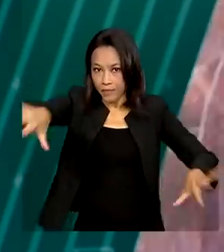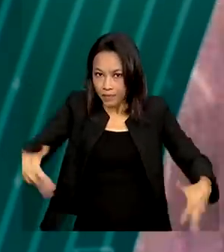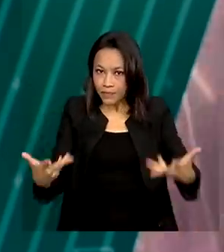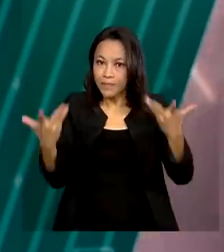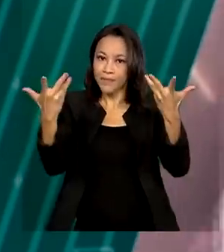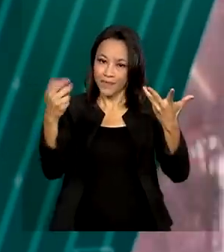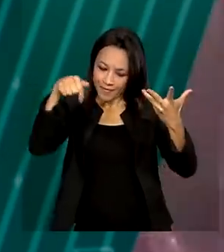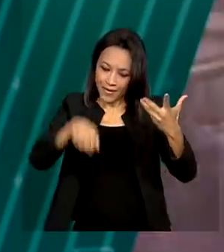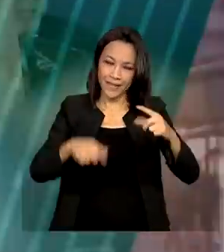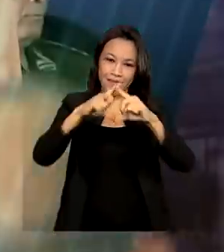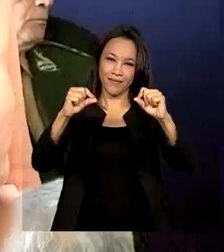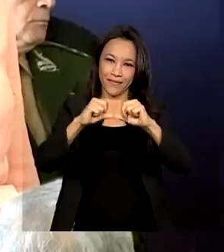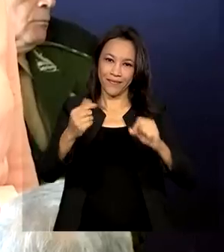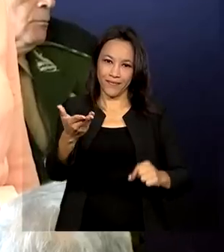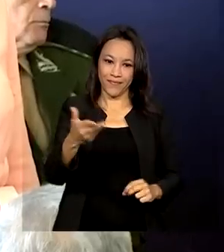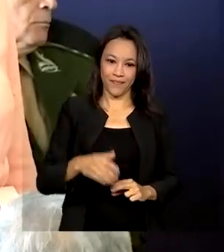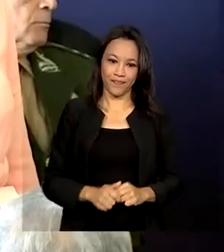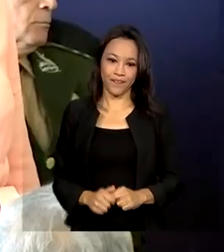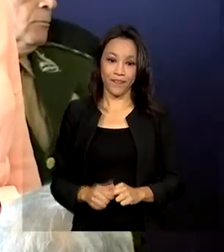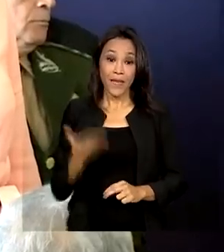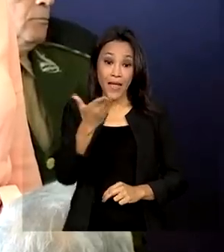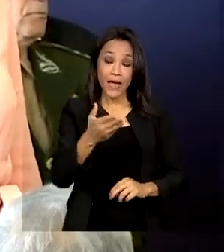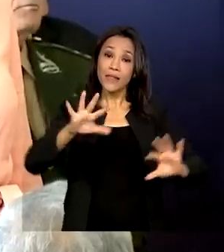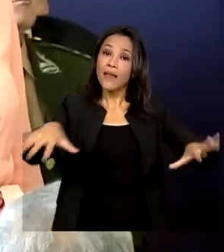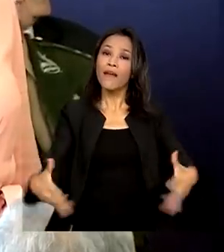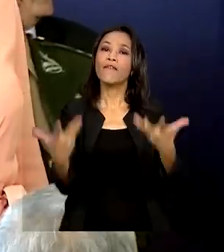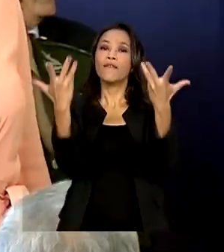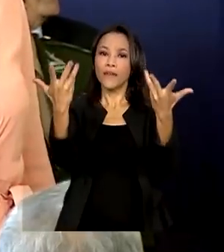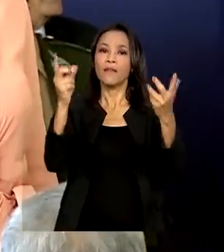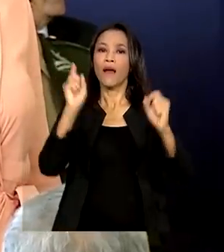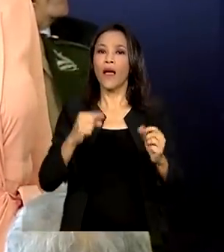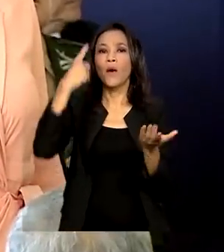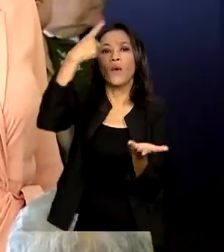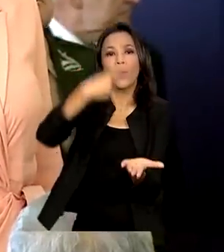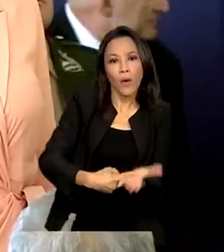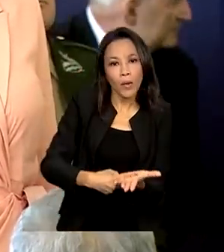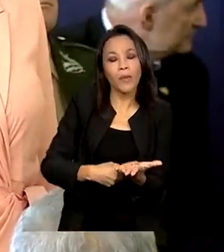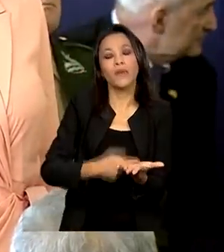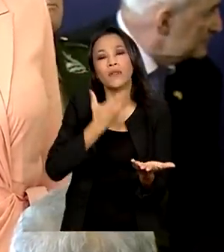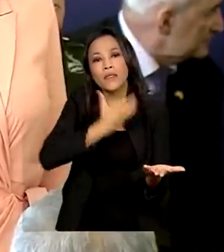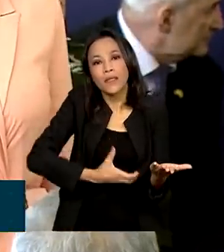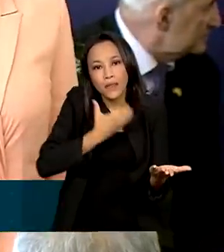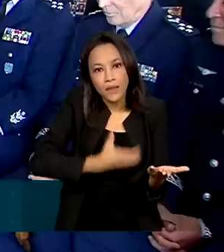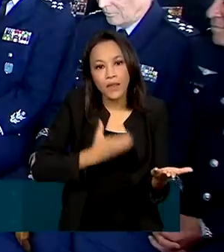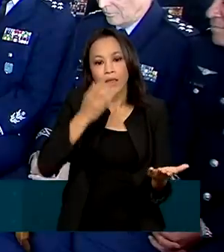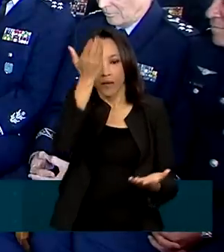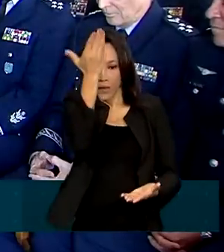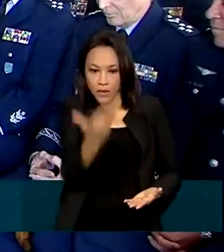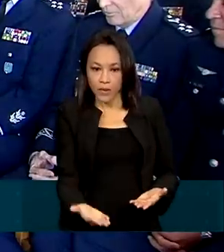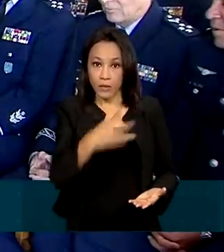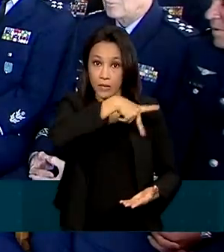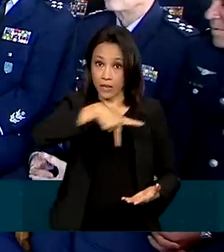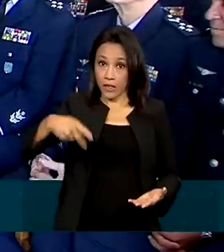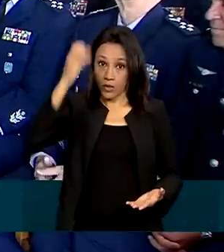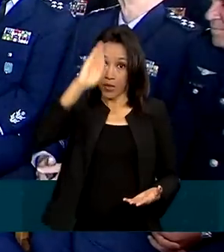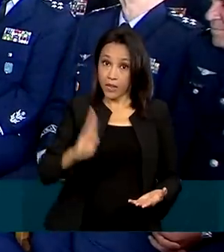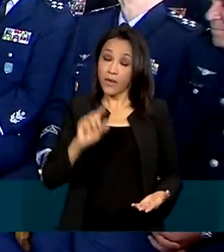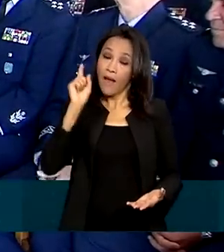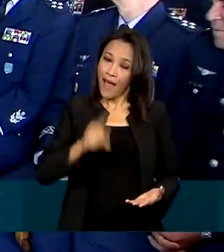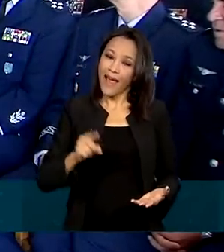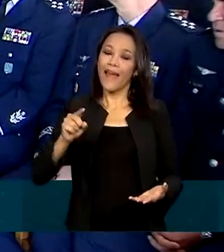Naval de Brasília. Esse evento faz parte da agenda de dezembro do presidente da República. É a tradicional